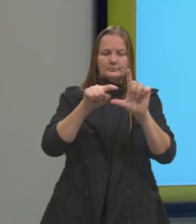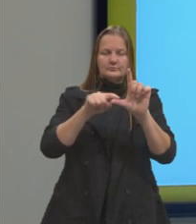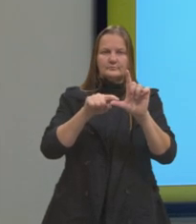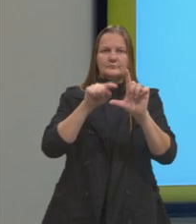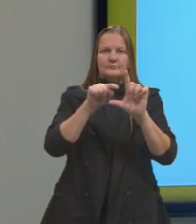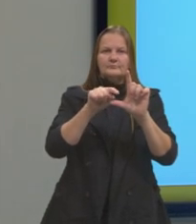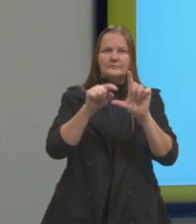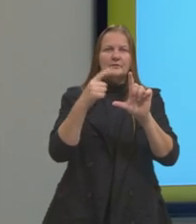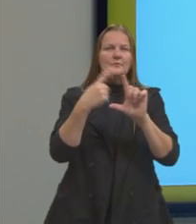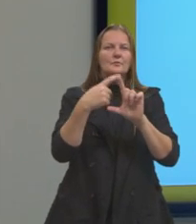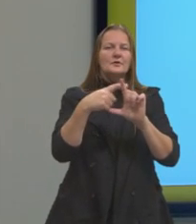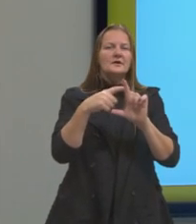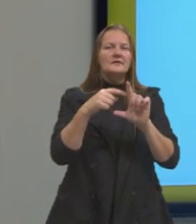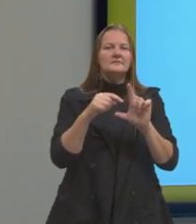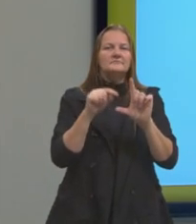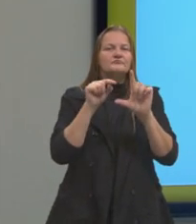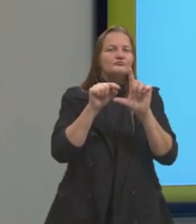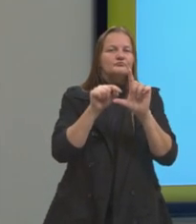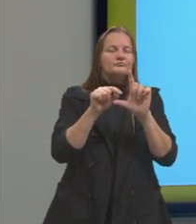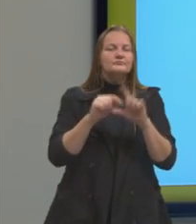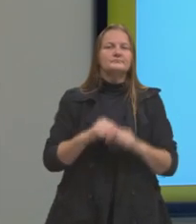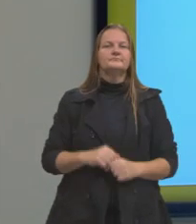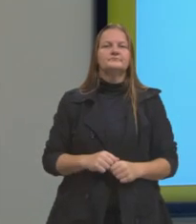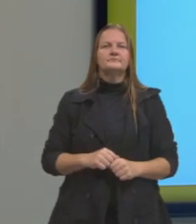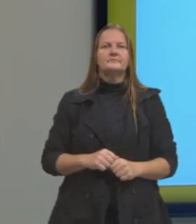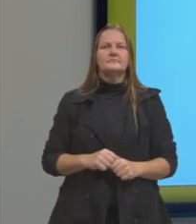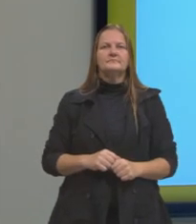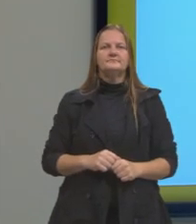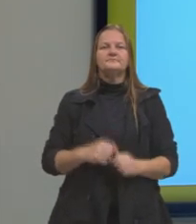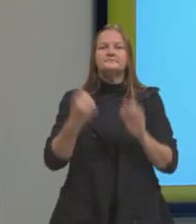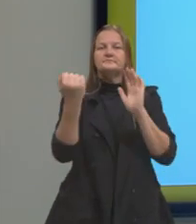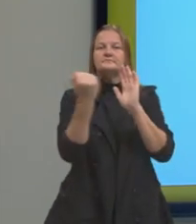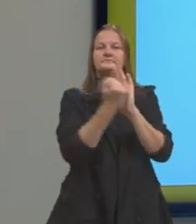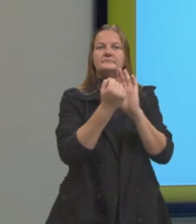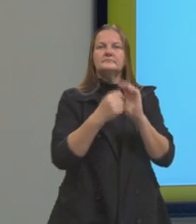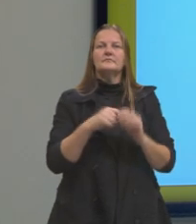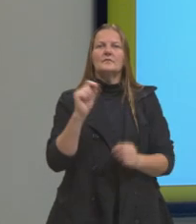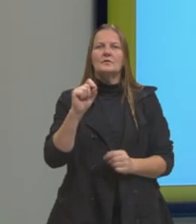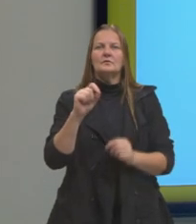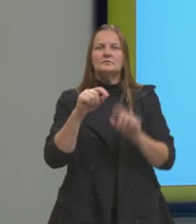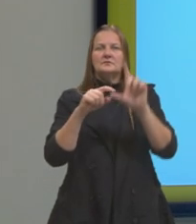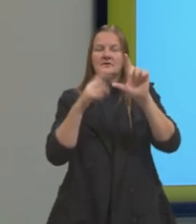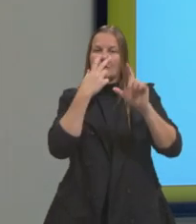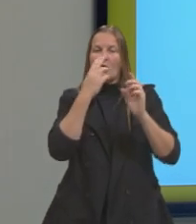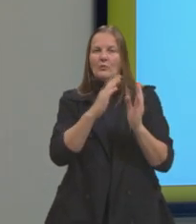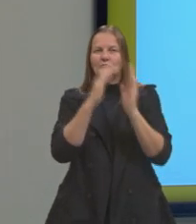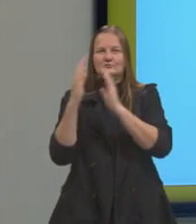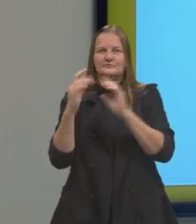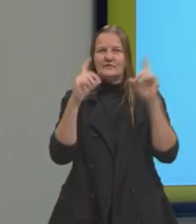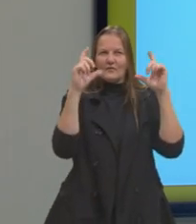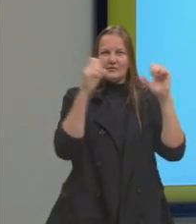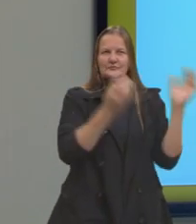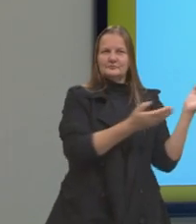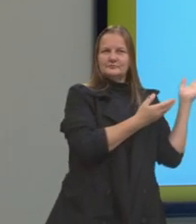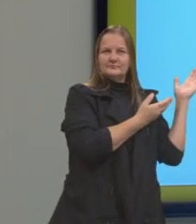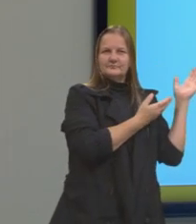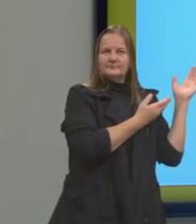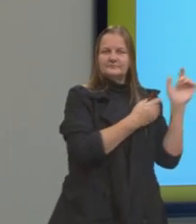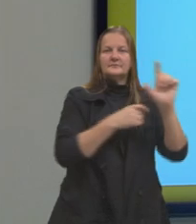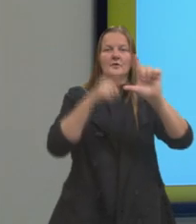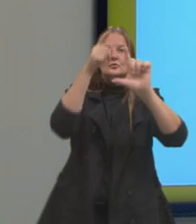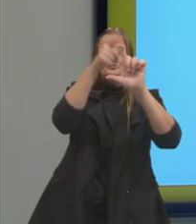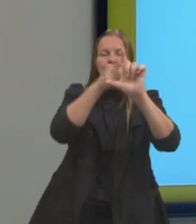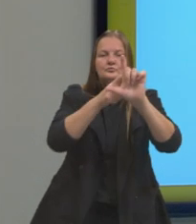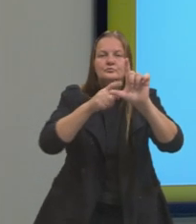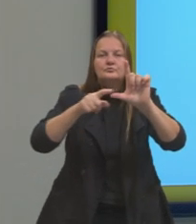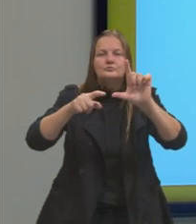na construção desse desenho. Então, esse símbolo aqui, como mostra ao lado aqui, na figura ao lado, esse